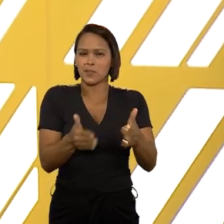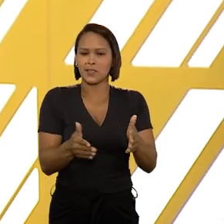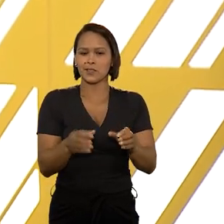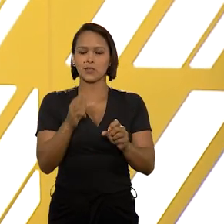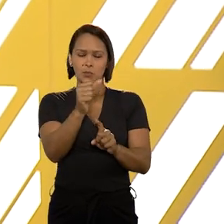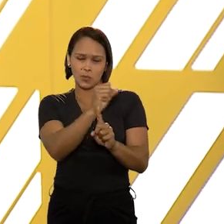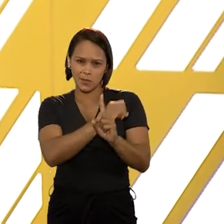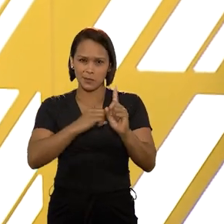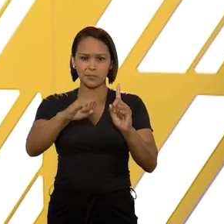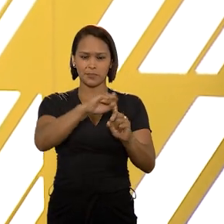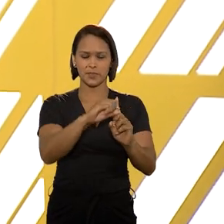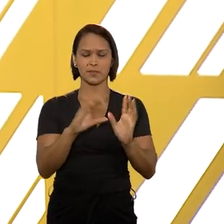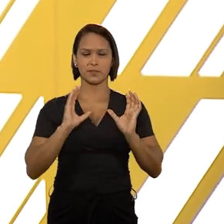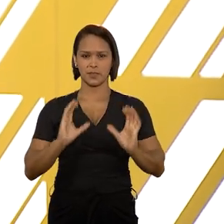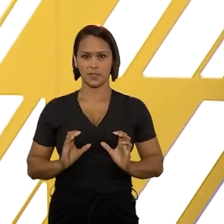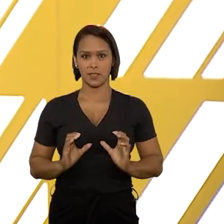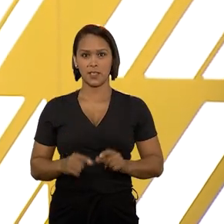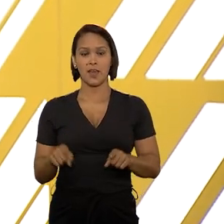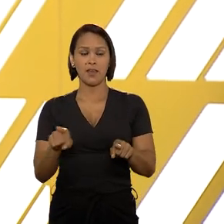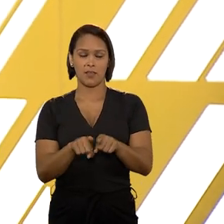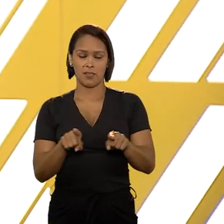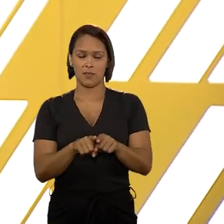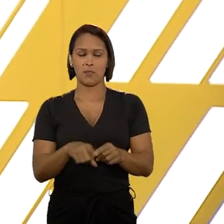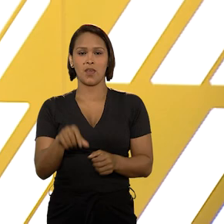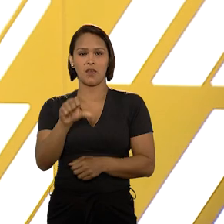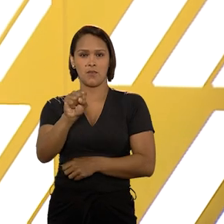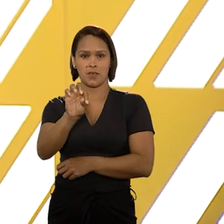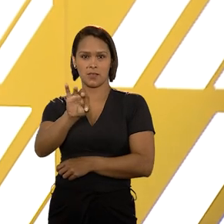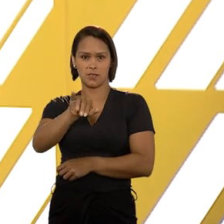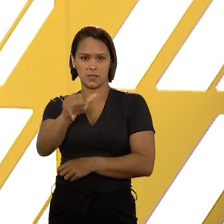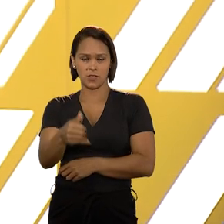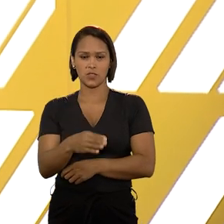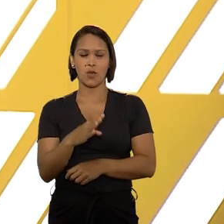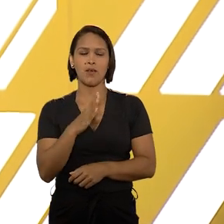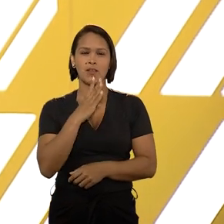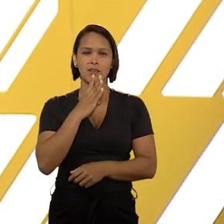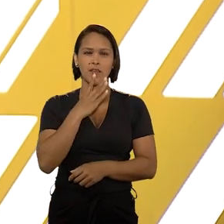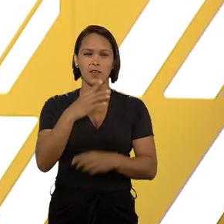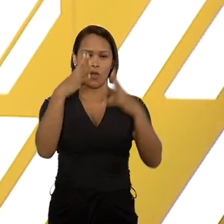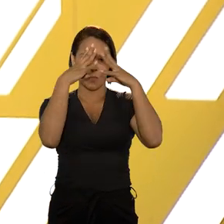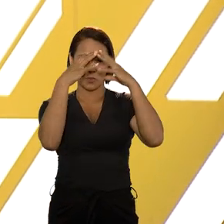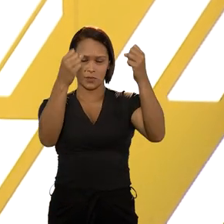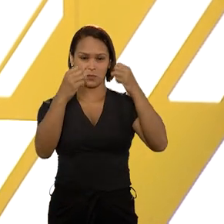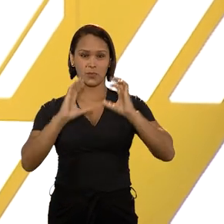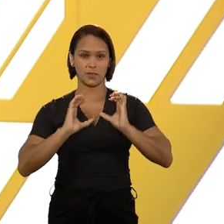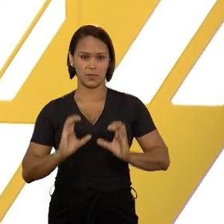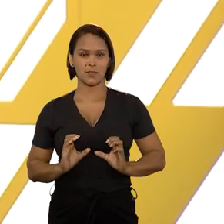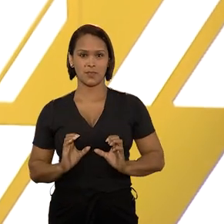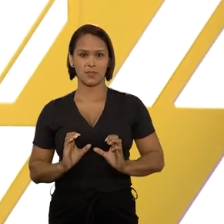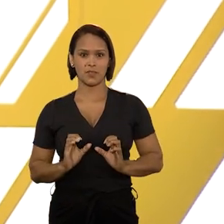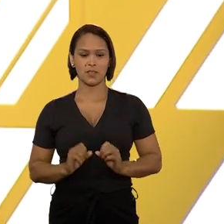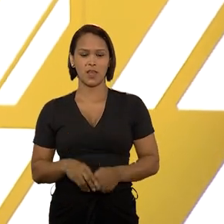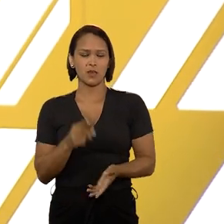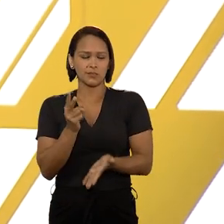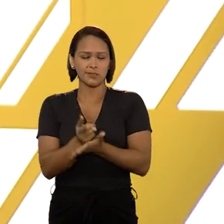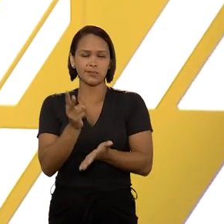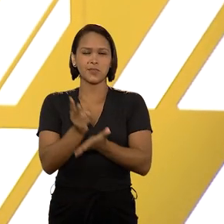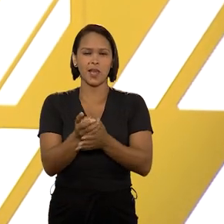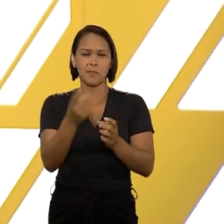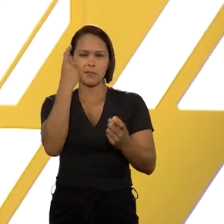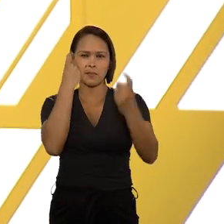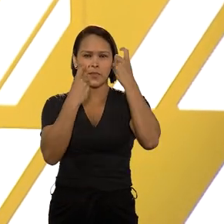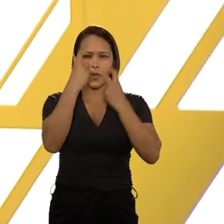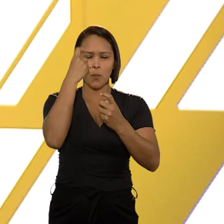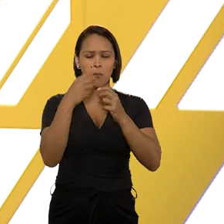passaporte para a cidadania. Exatamente por isso, o STJ, conhecido como Tribunal da Cidadania, está